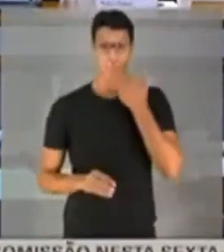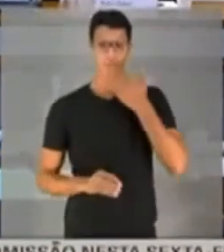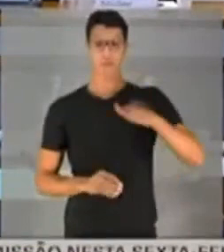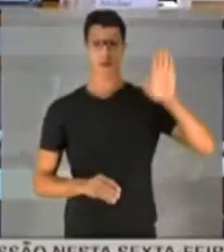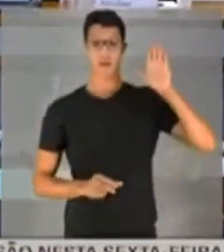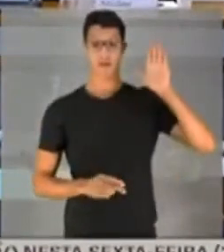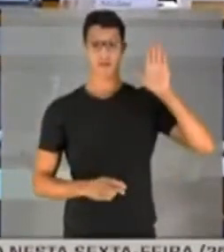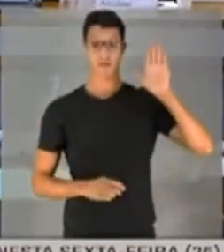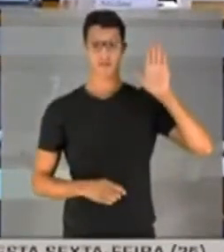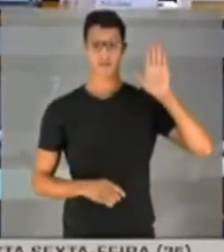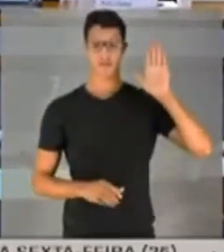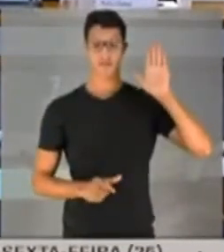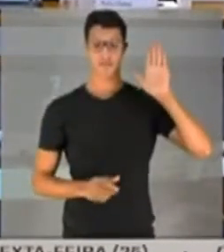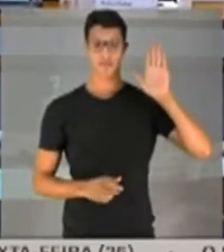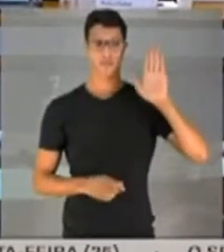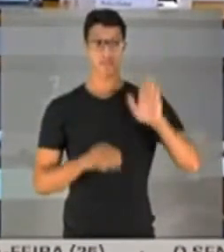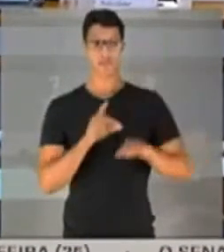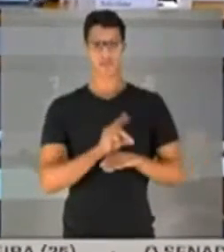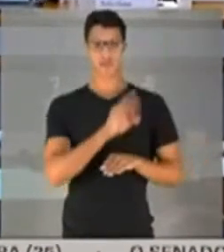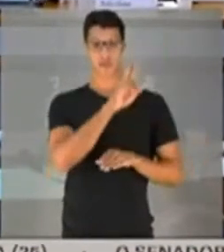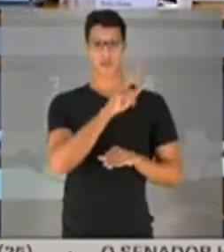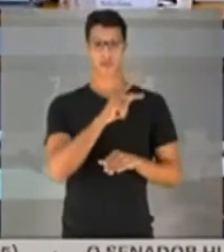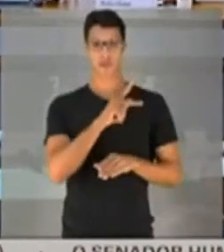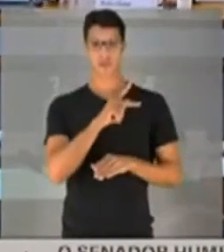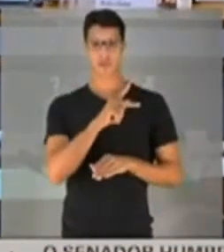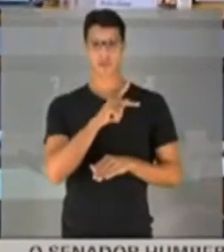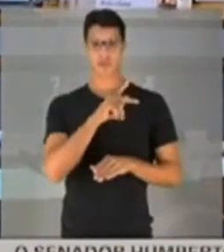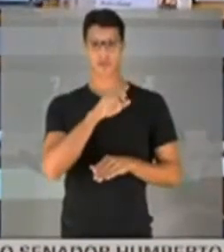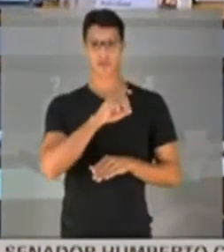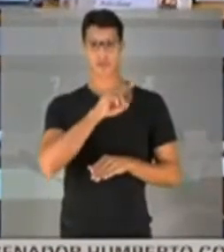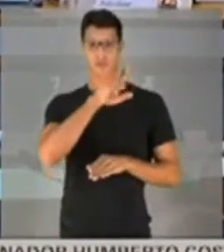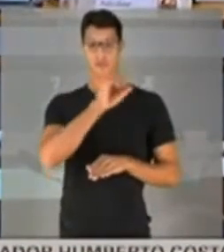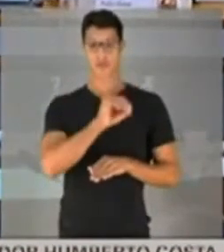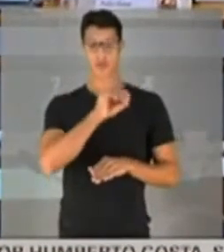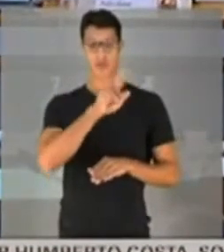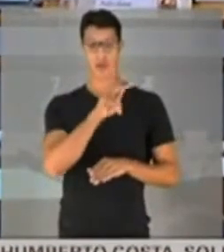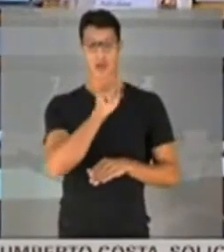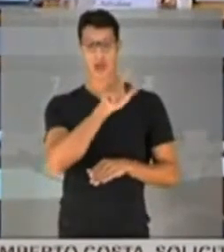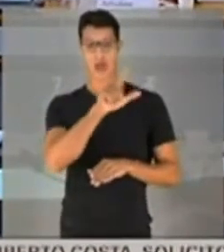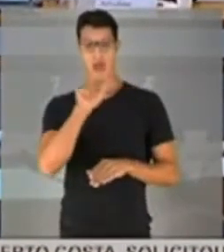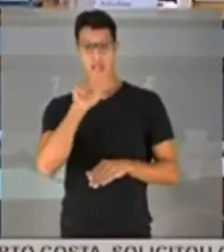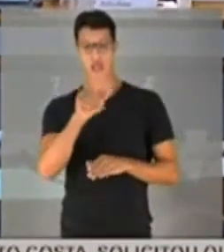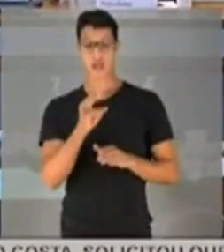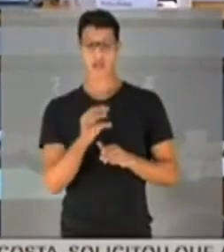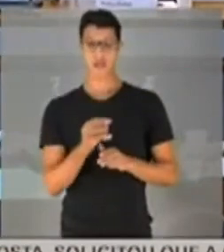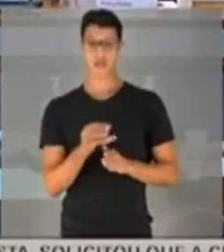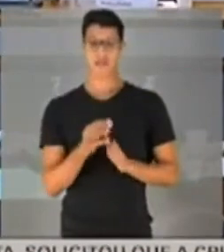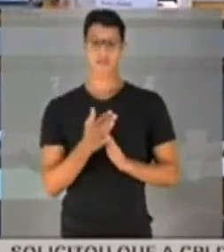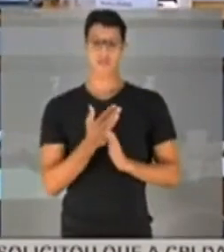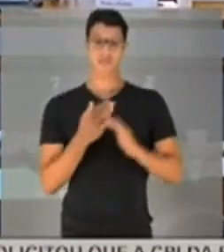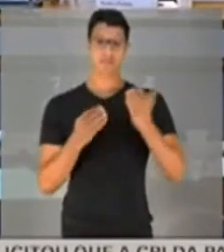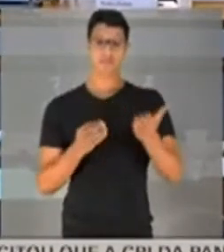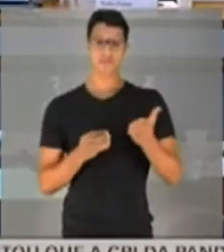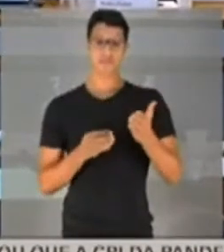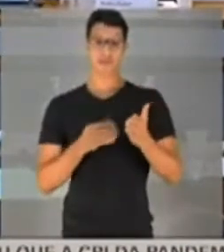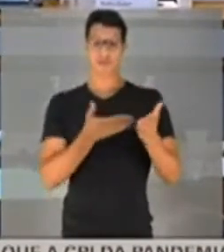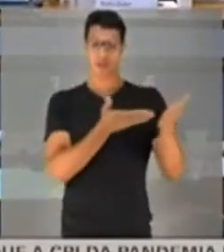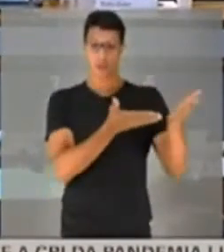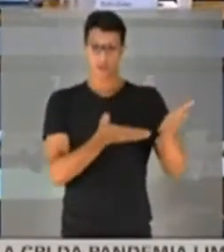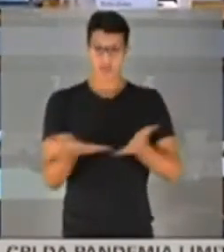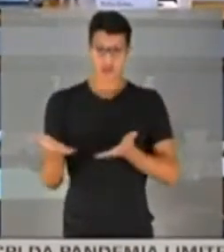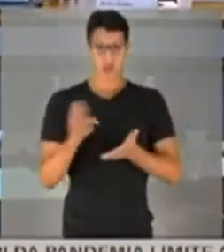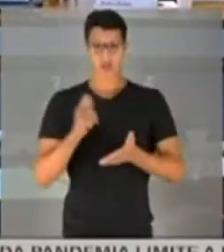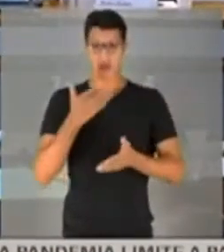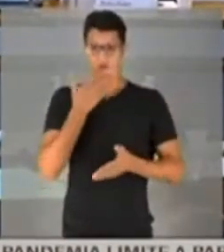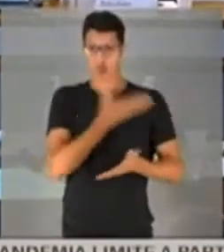Prometo, senhor presidente. Doutor Pedro Halal. Doutor Pedro, vossa excelência é convidado,